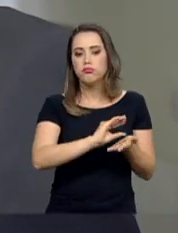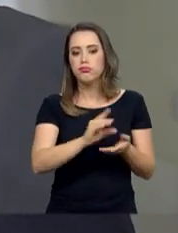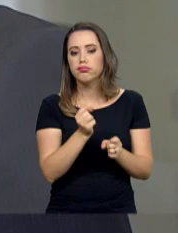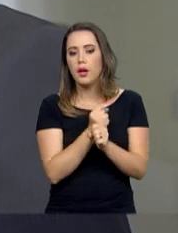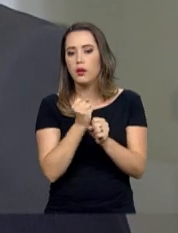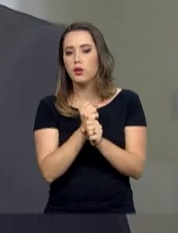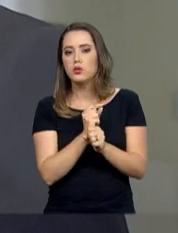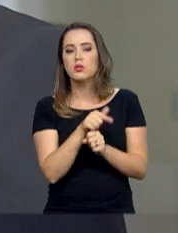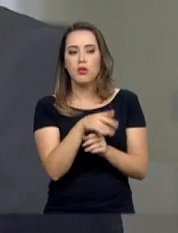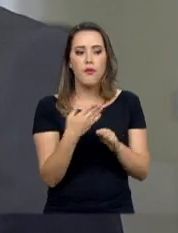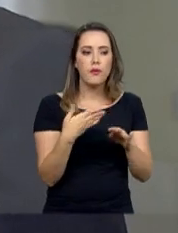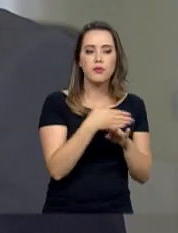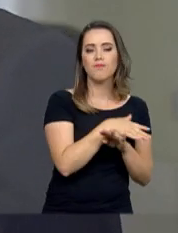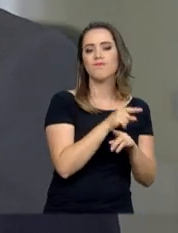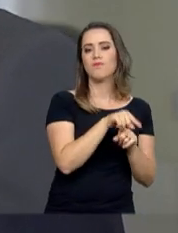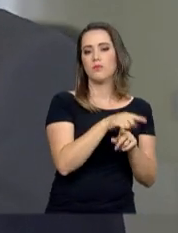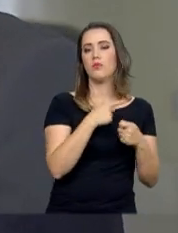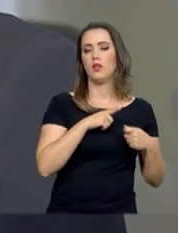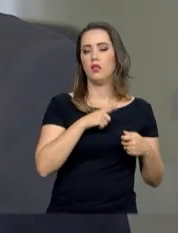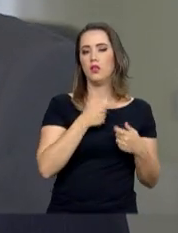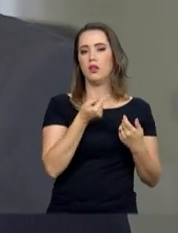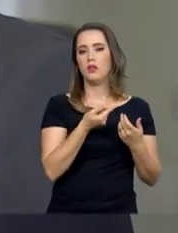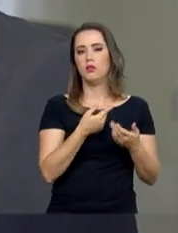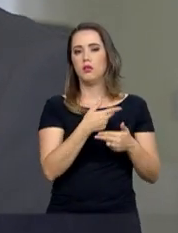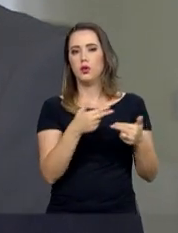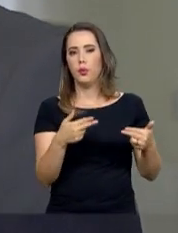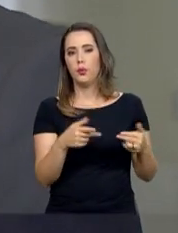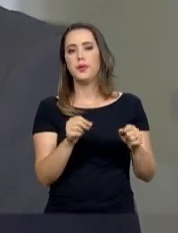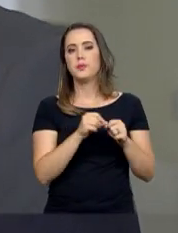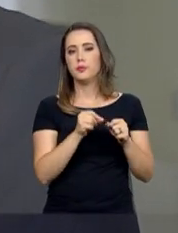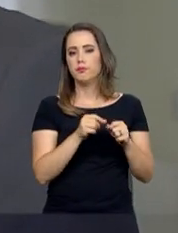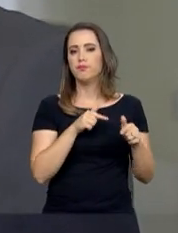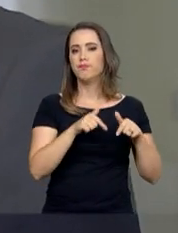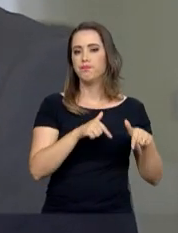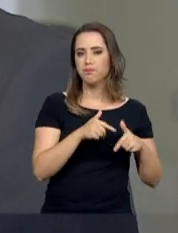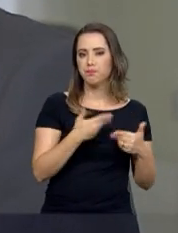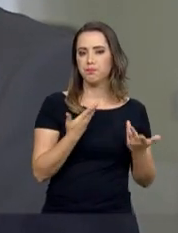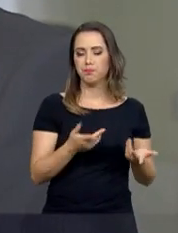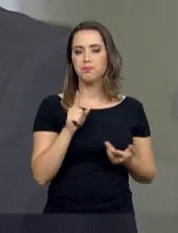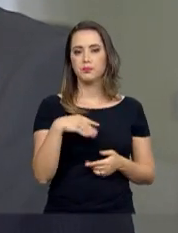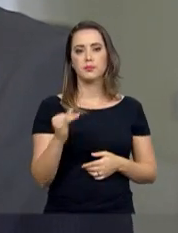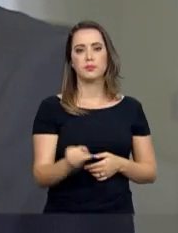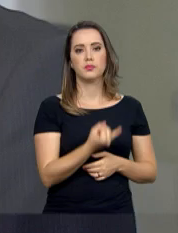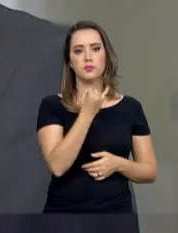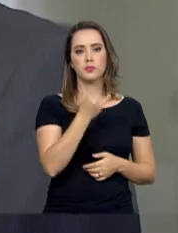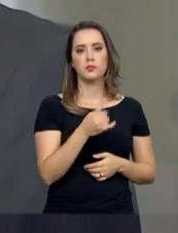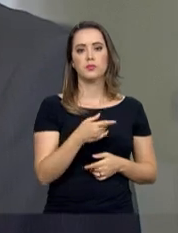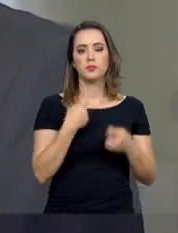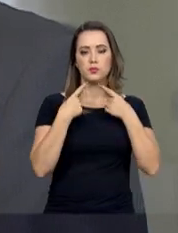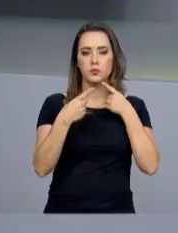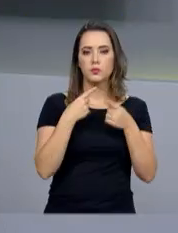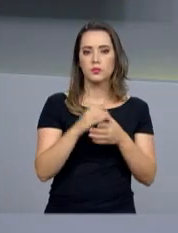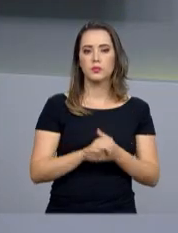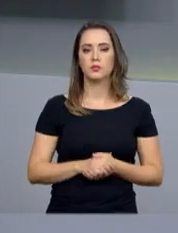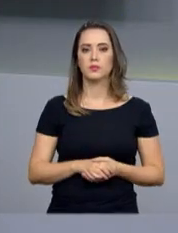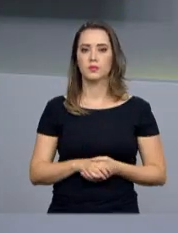para terem demanda, para terem encomendas. Então é uma grande oportunidade de debater esses temas.